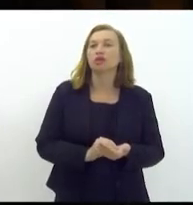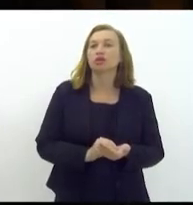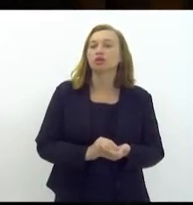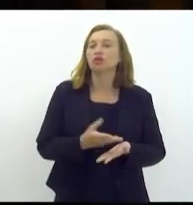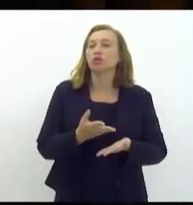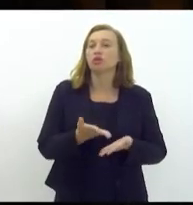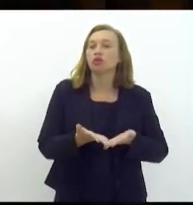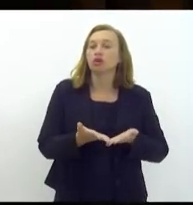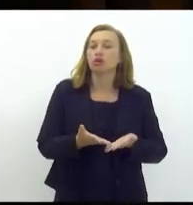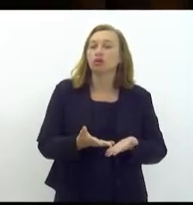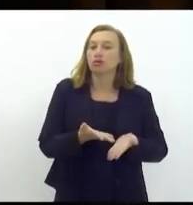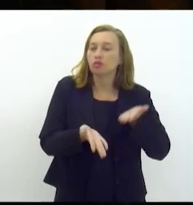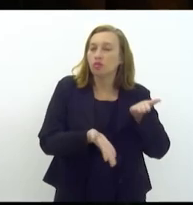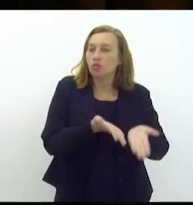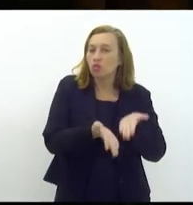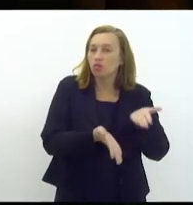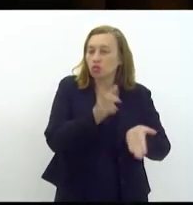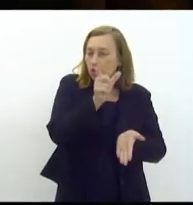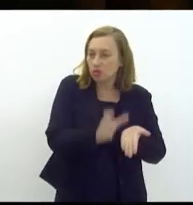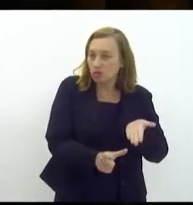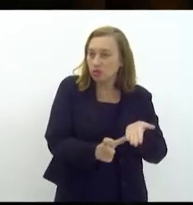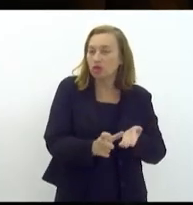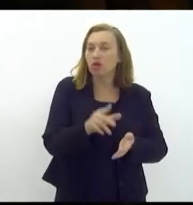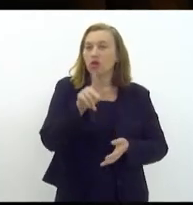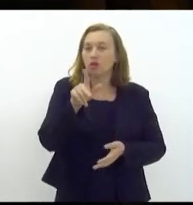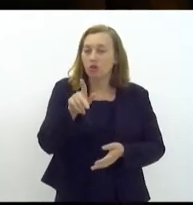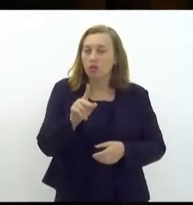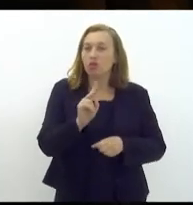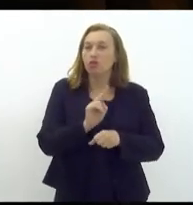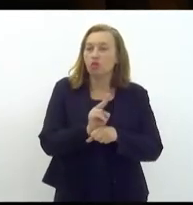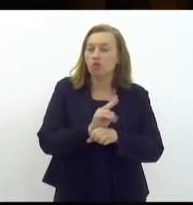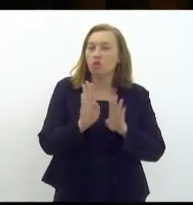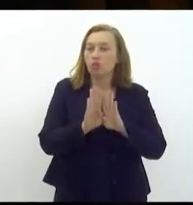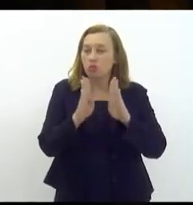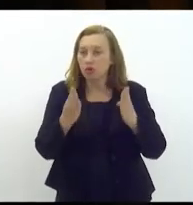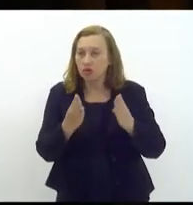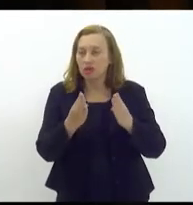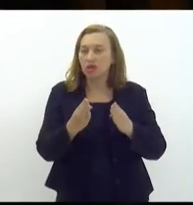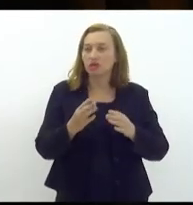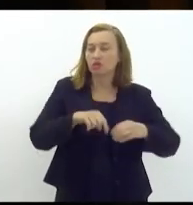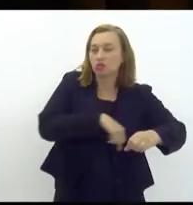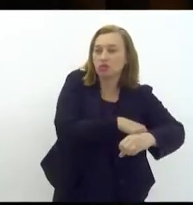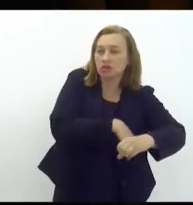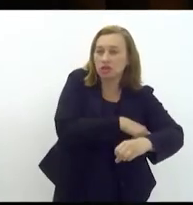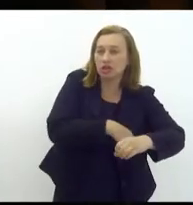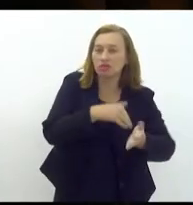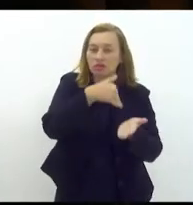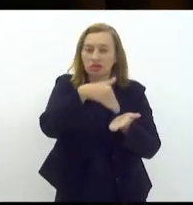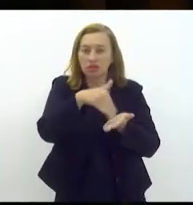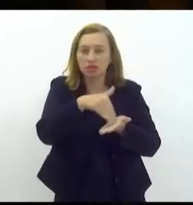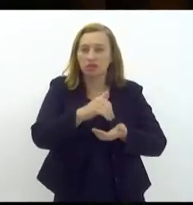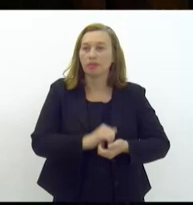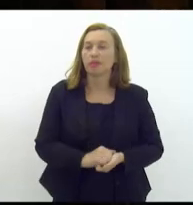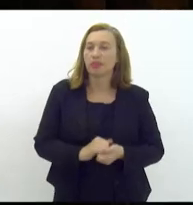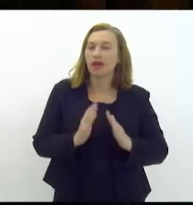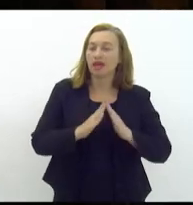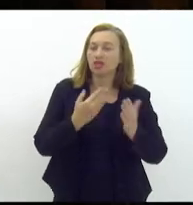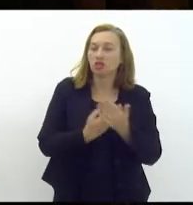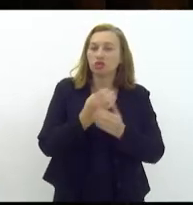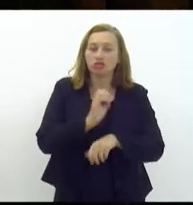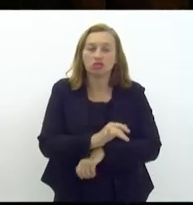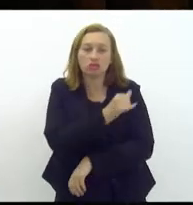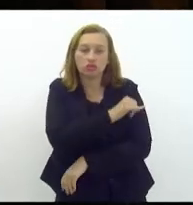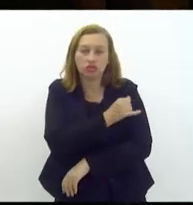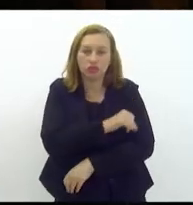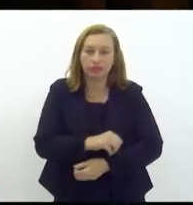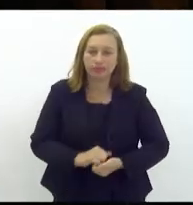cuidadores porteiros cozinheiras secretários as escolas do estado do Rio de